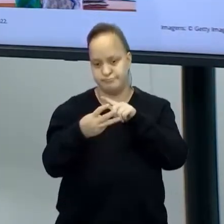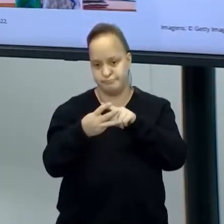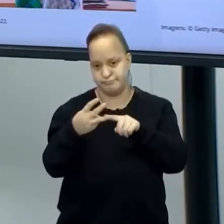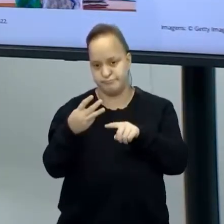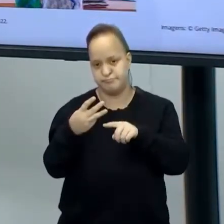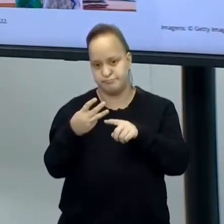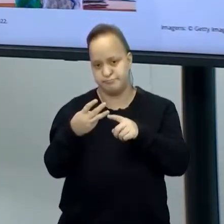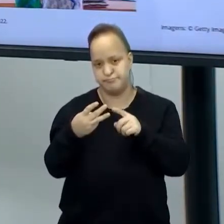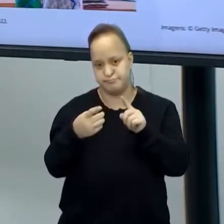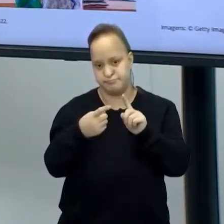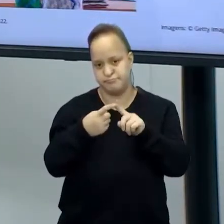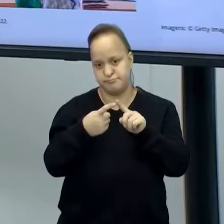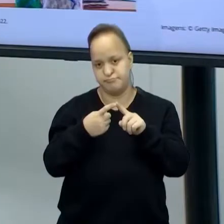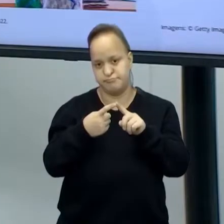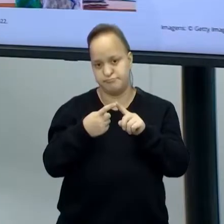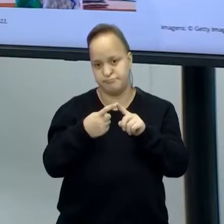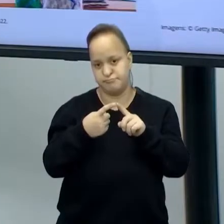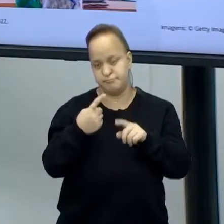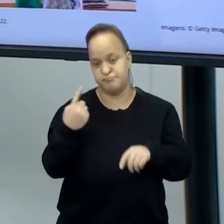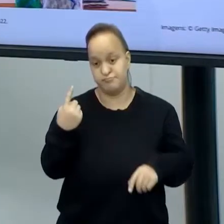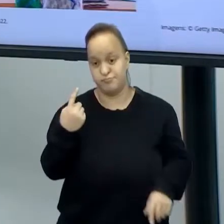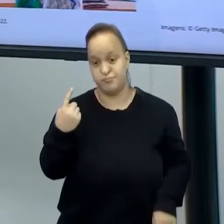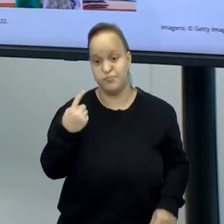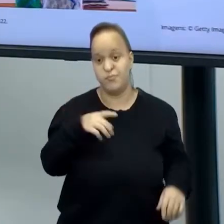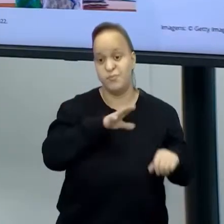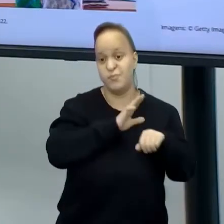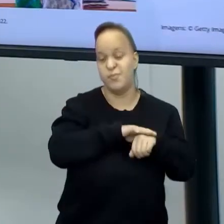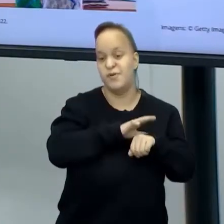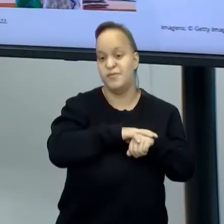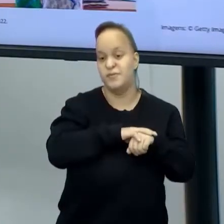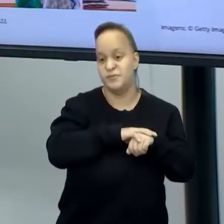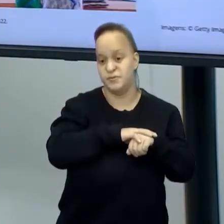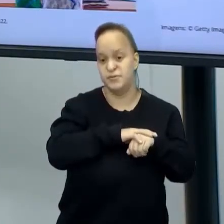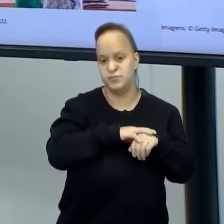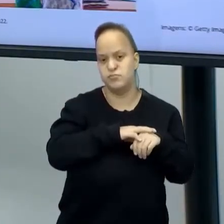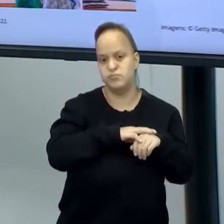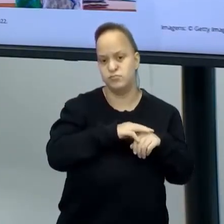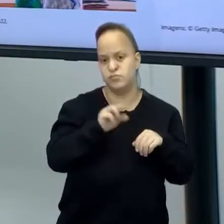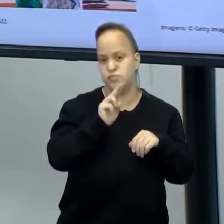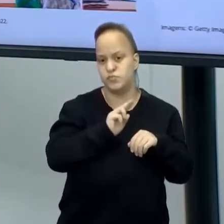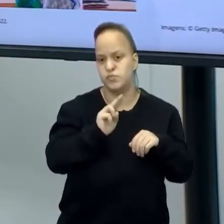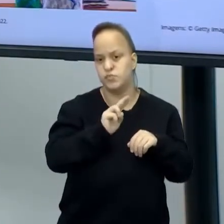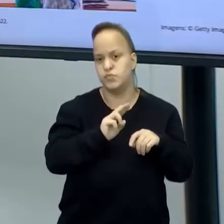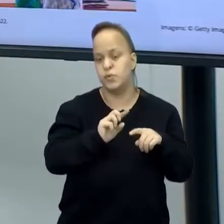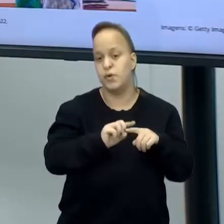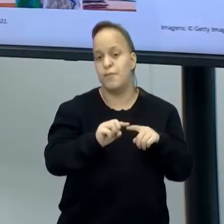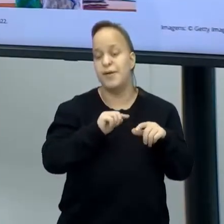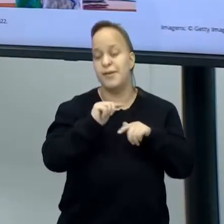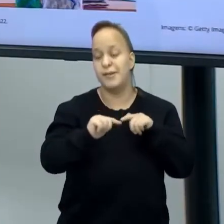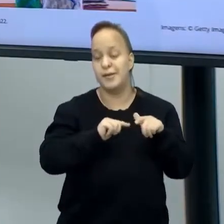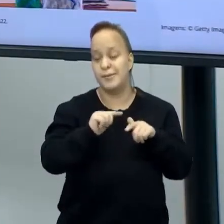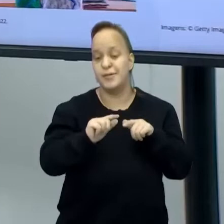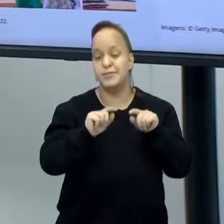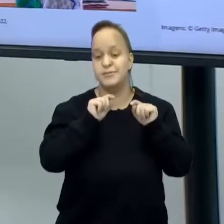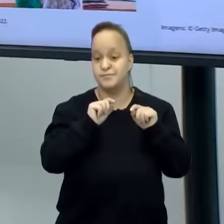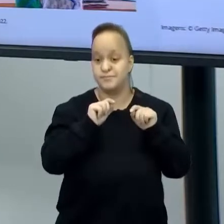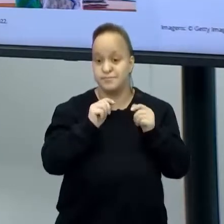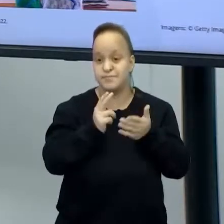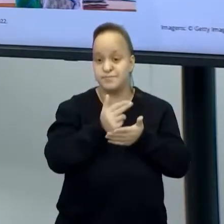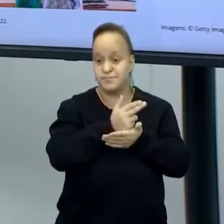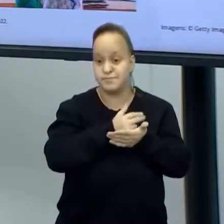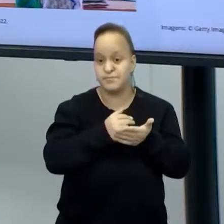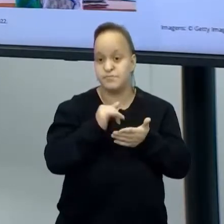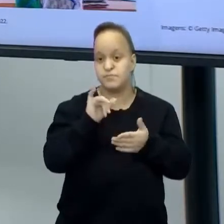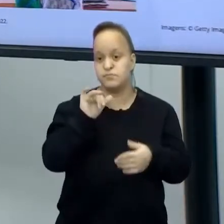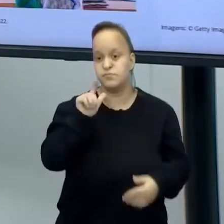fez design, mas não trabalha especificamente como designer. Trabalha como ilustrador, que é um campo de design.